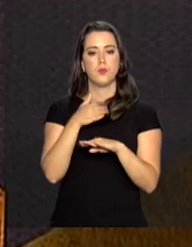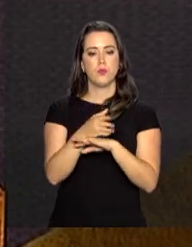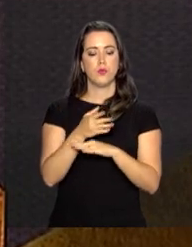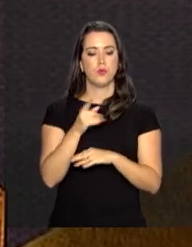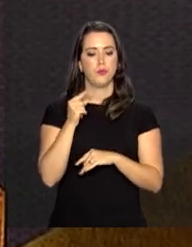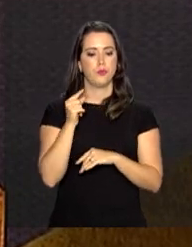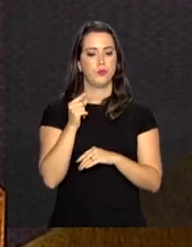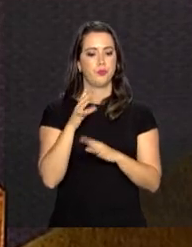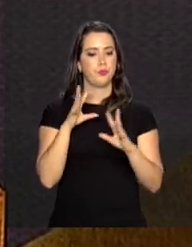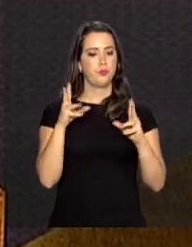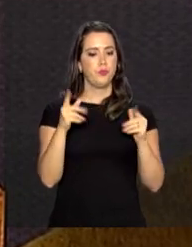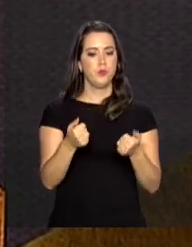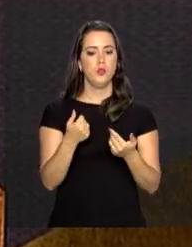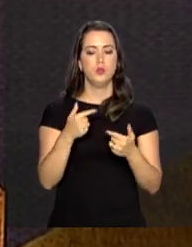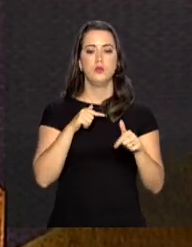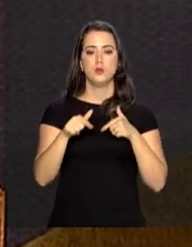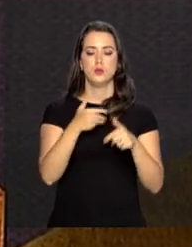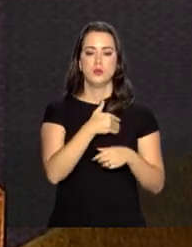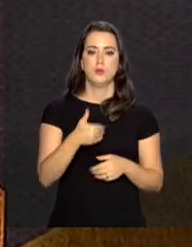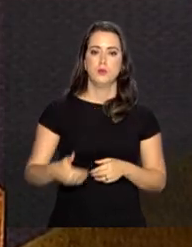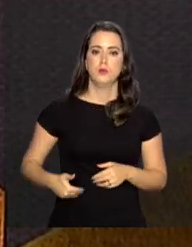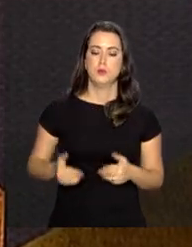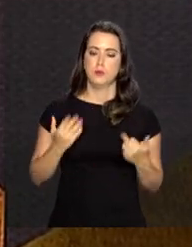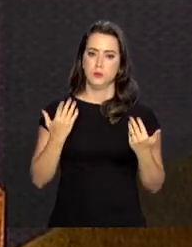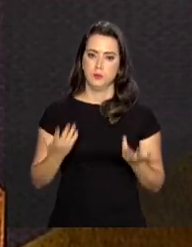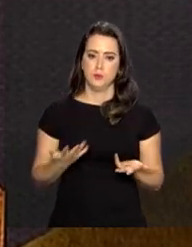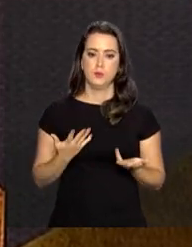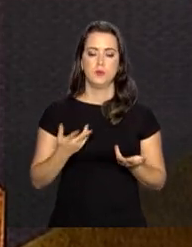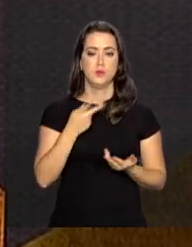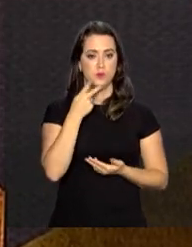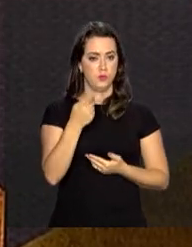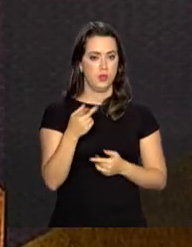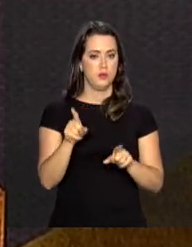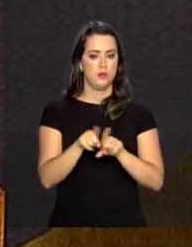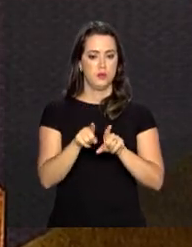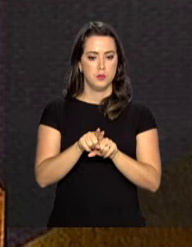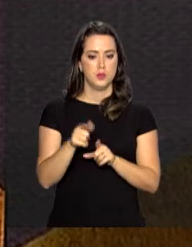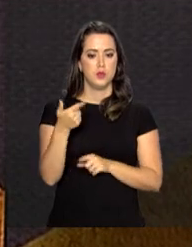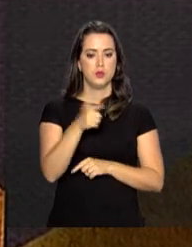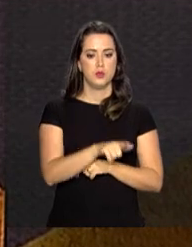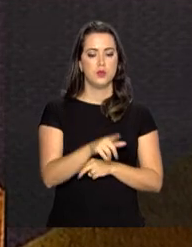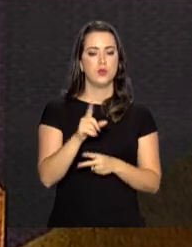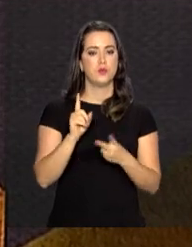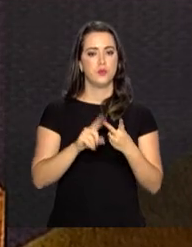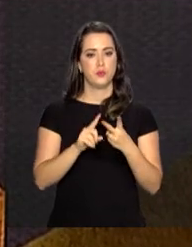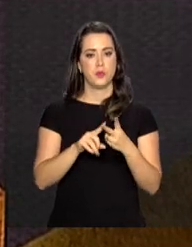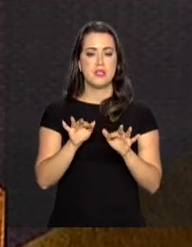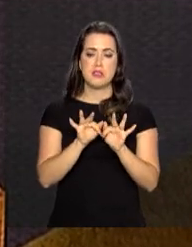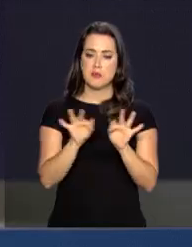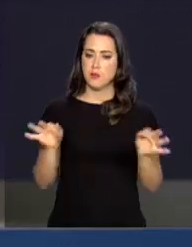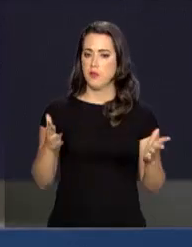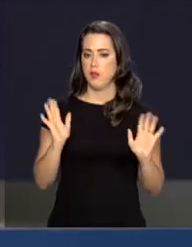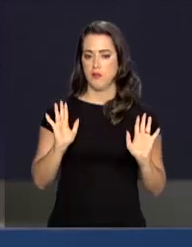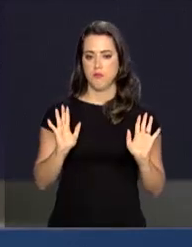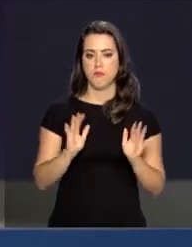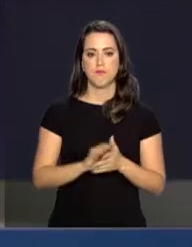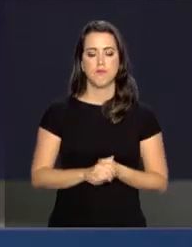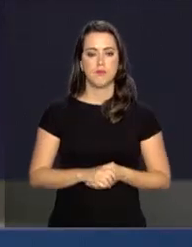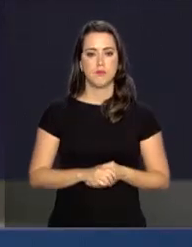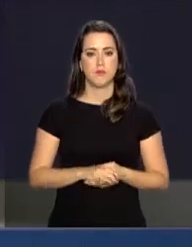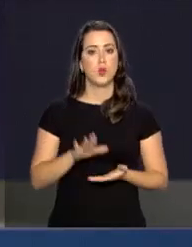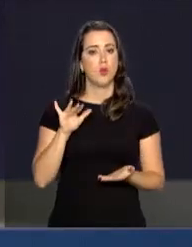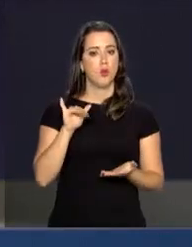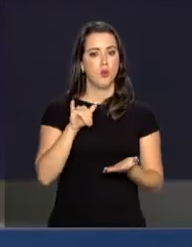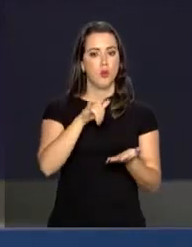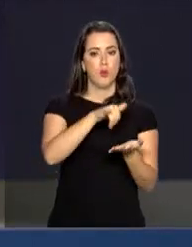todos os atos de governo. E de uma maneira, volto à segunda palavra, simplificada. O